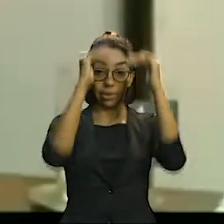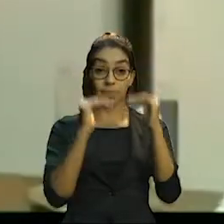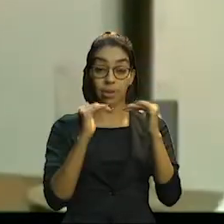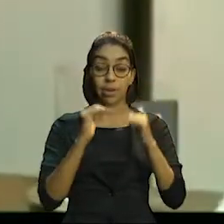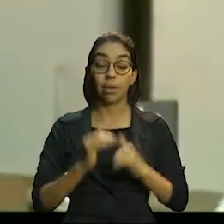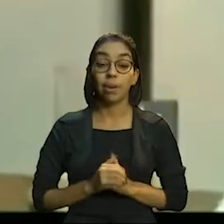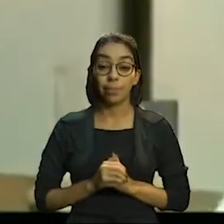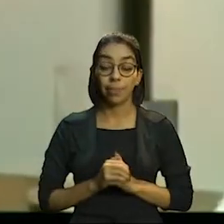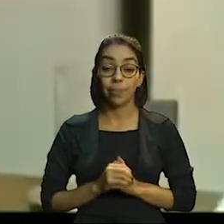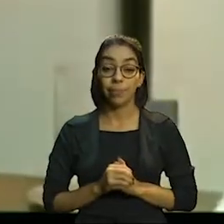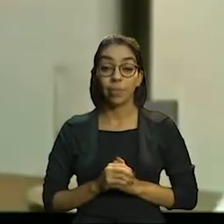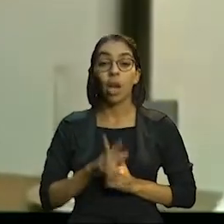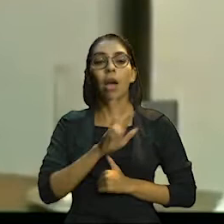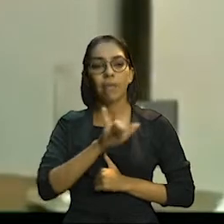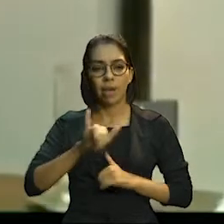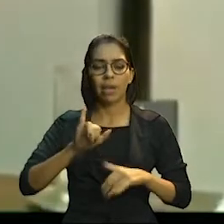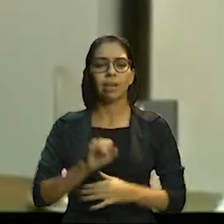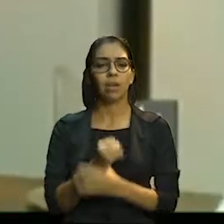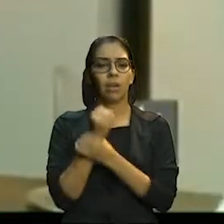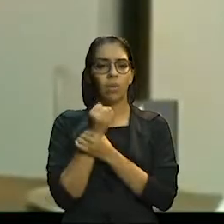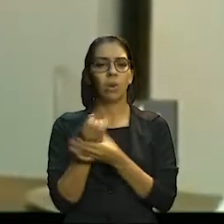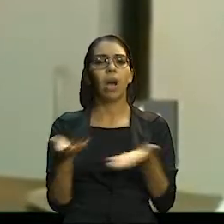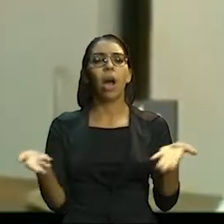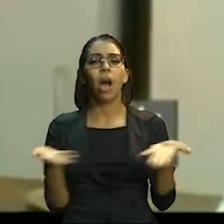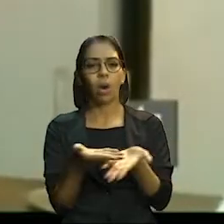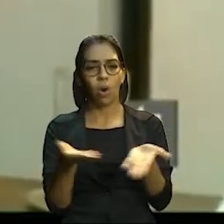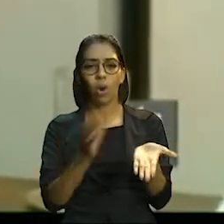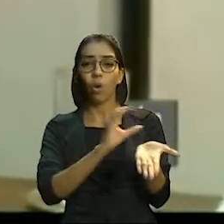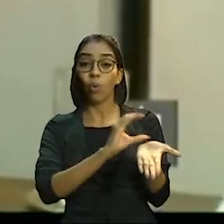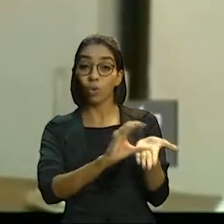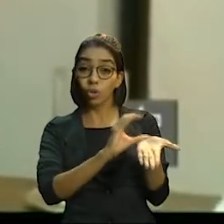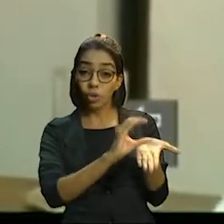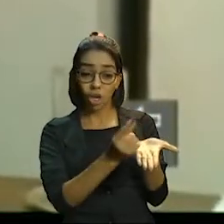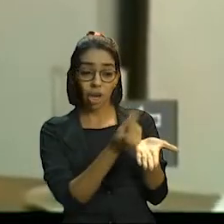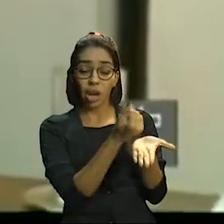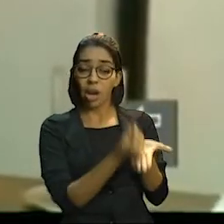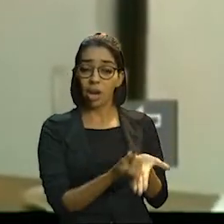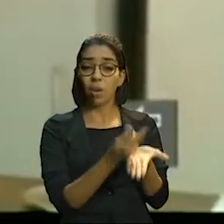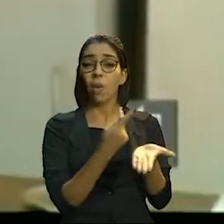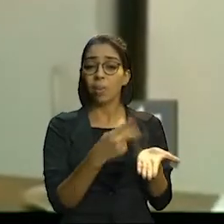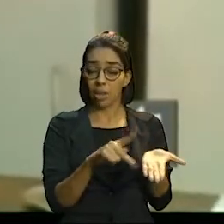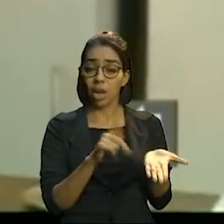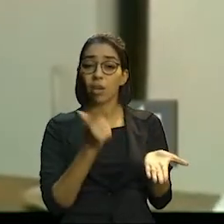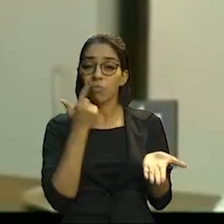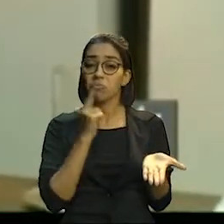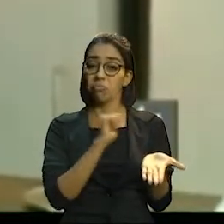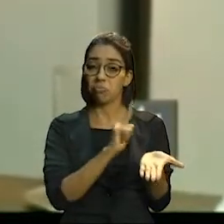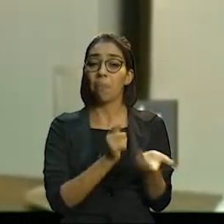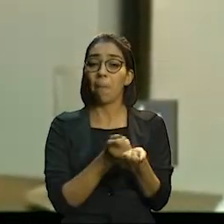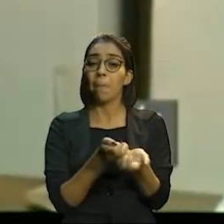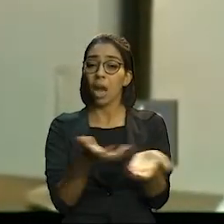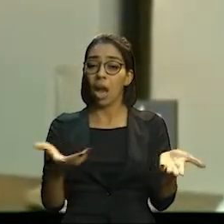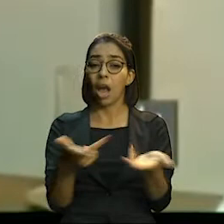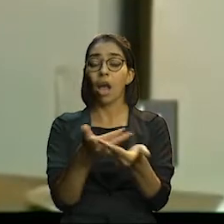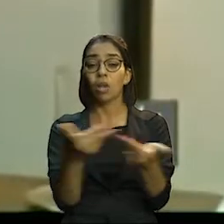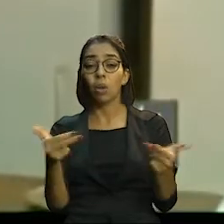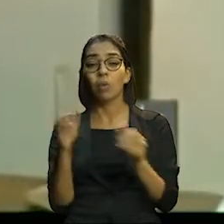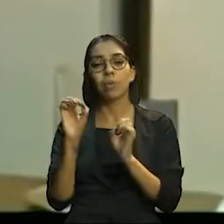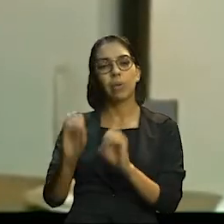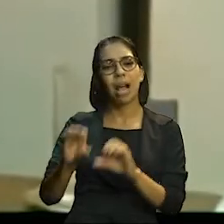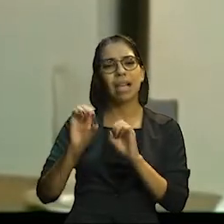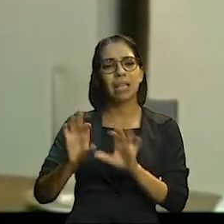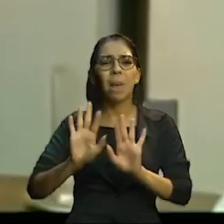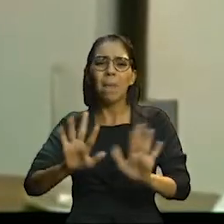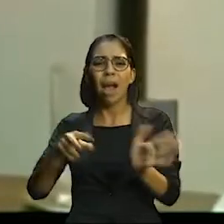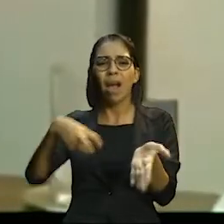Assim, estamos assegurando os recursos constitucionais para preservar o financiamento da educação, mas sem penalizar